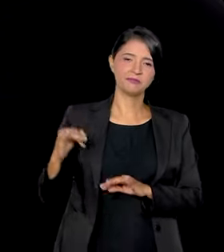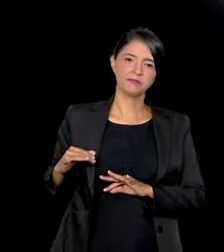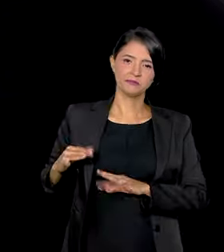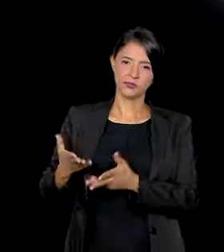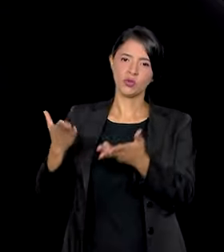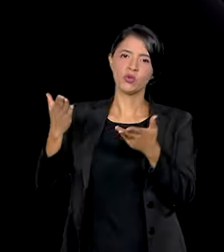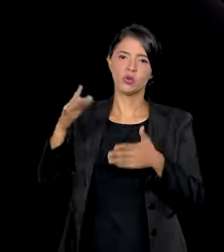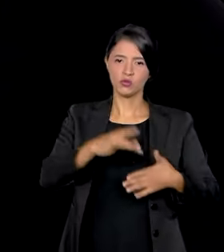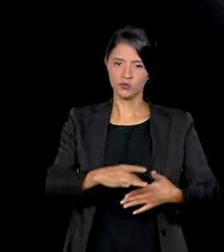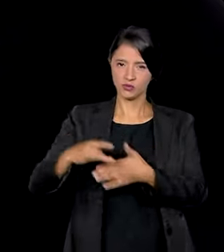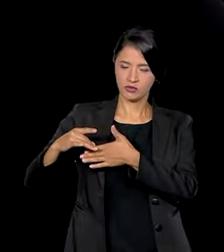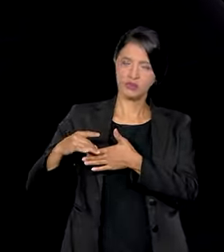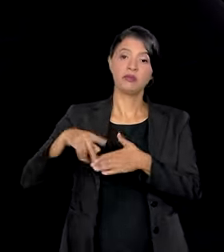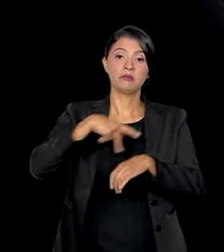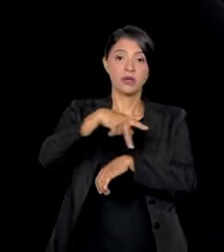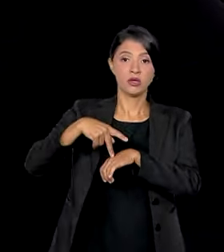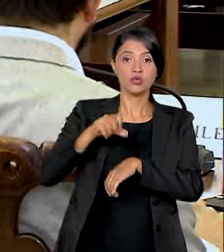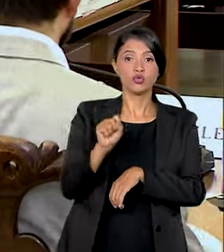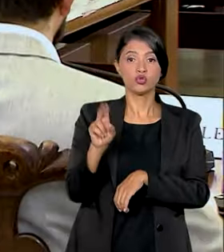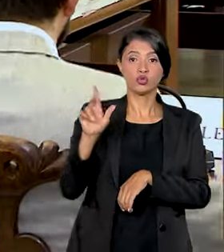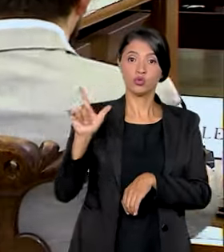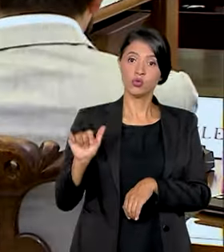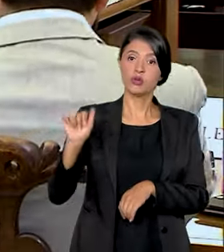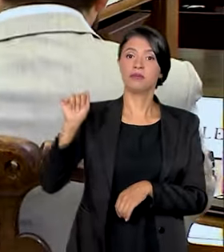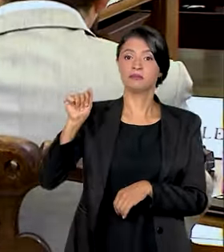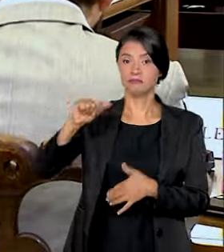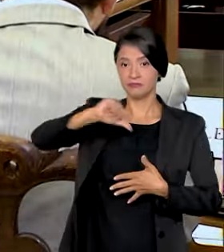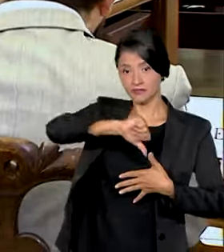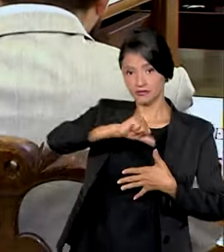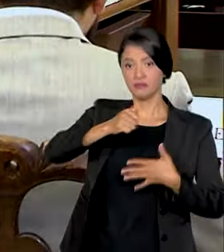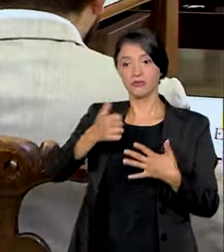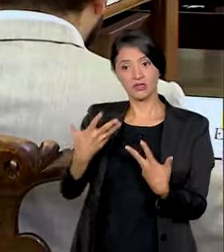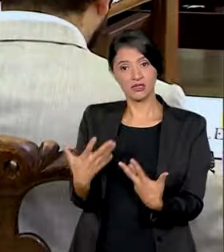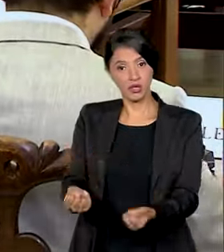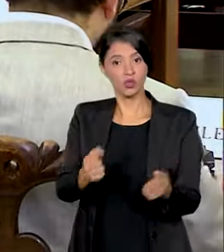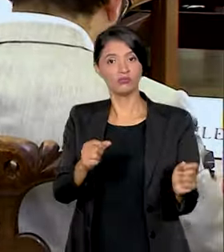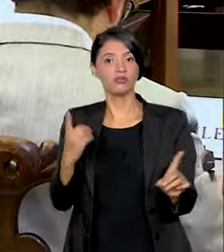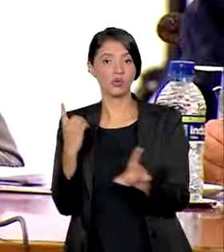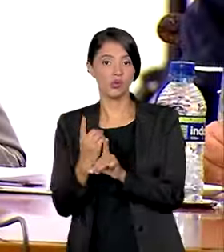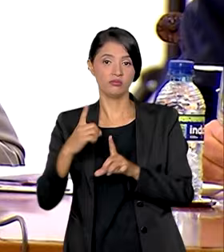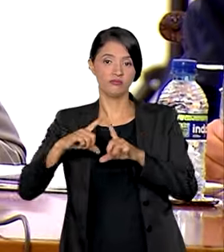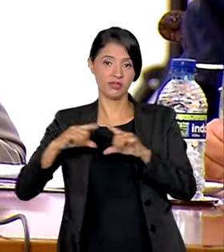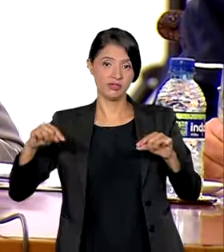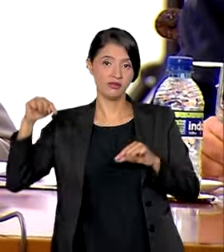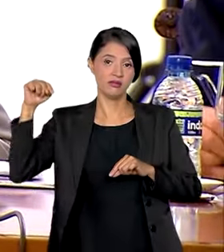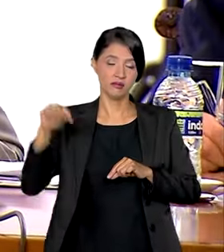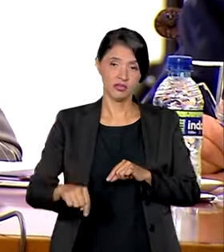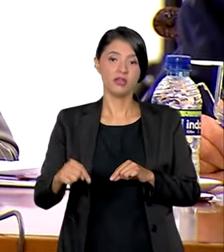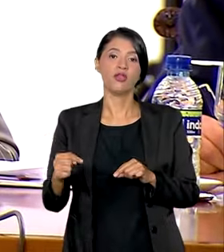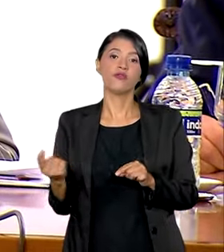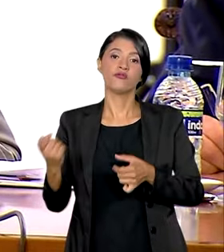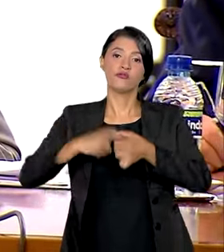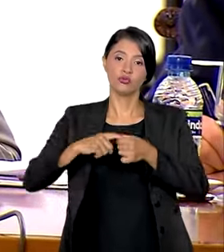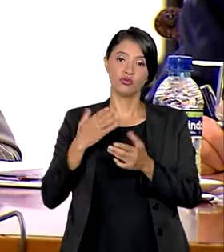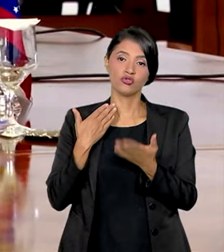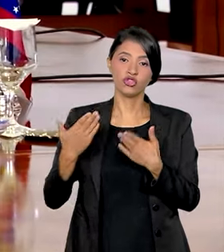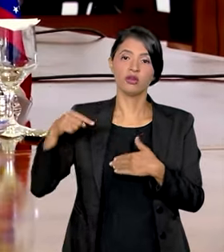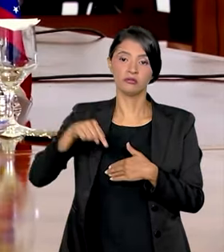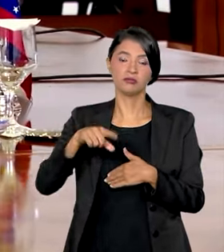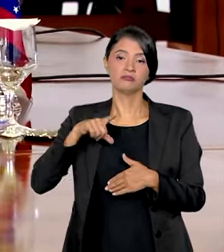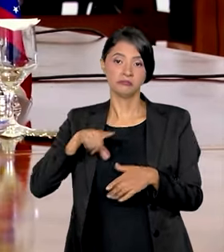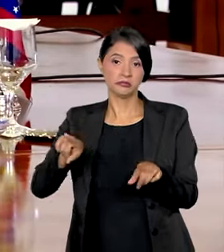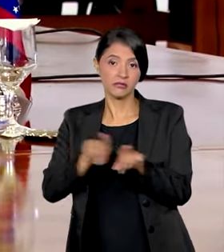Todos os líderes de países sul-americanos aceitaram o convite para um encontro em Brasília, que reabriu um diálogo no continente.